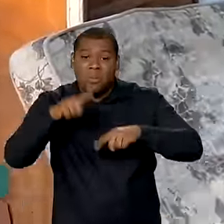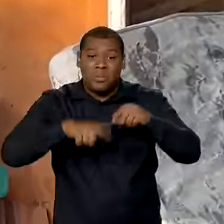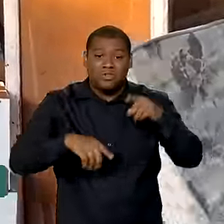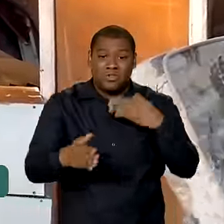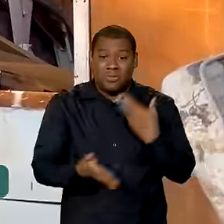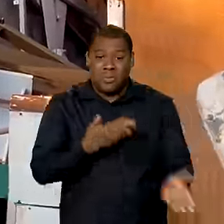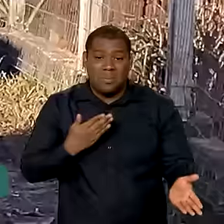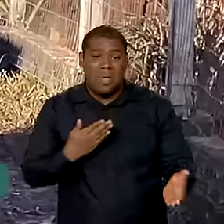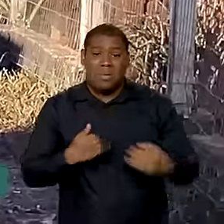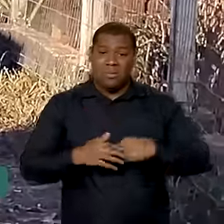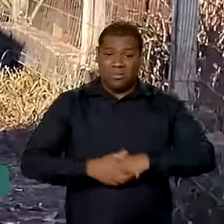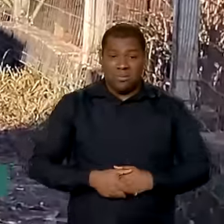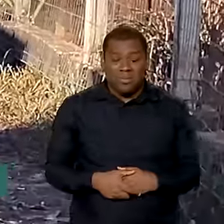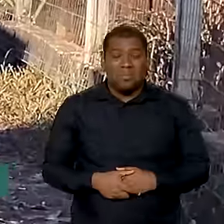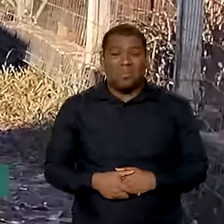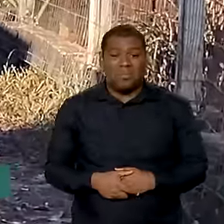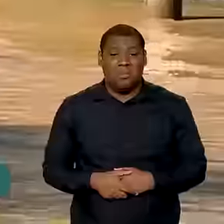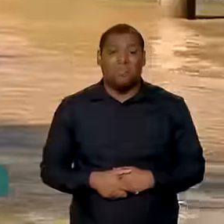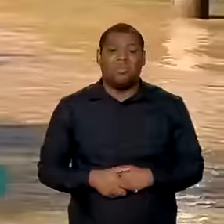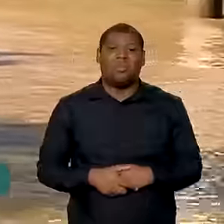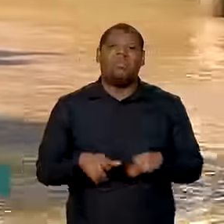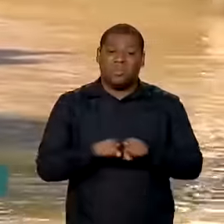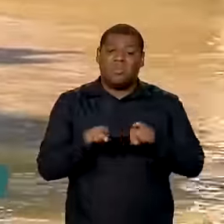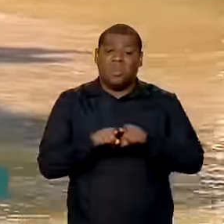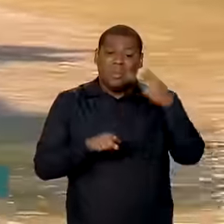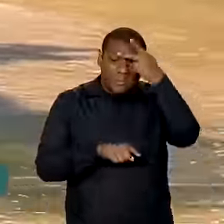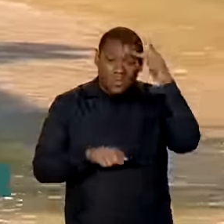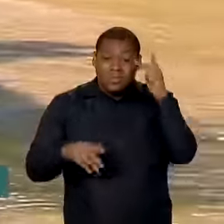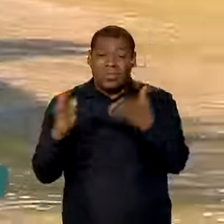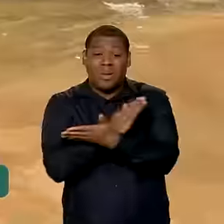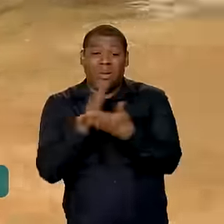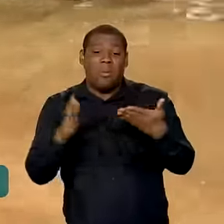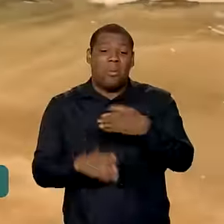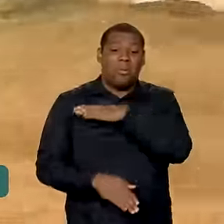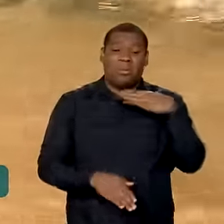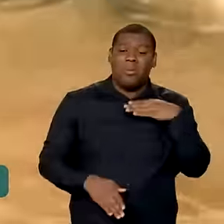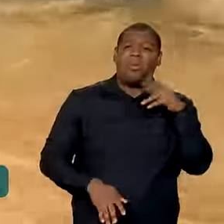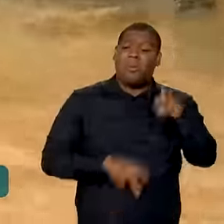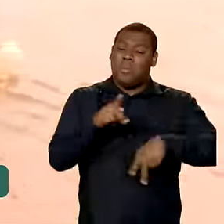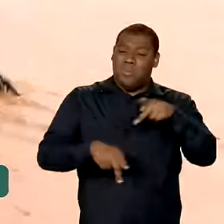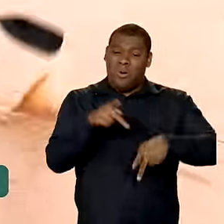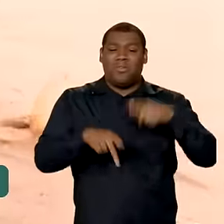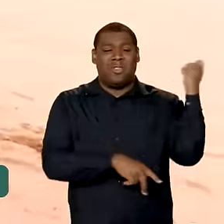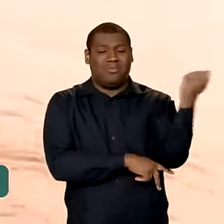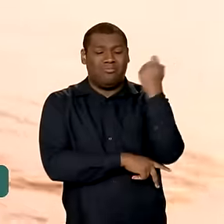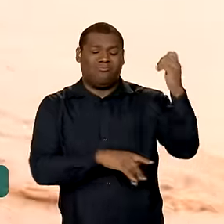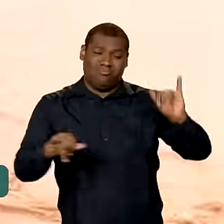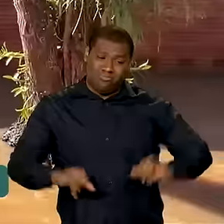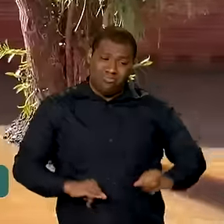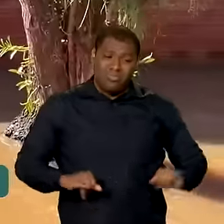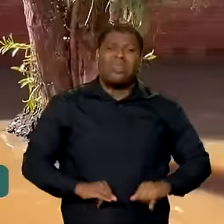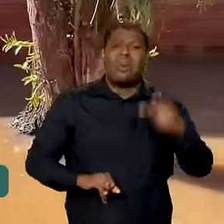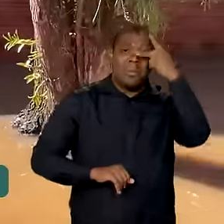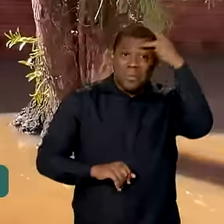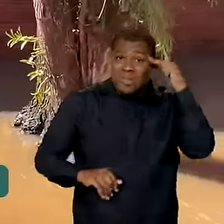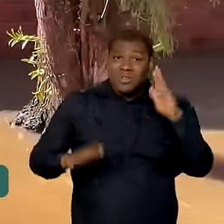que qualquer coisa, as perdas humanas. O sofrimento da população. Desabrigados,